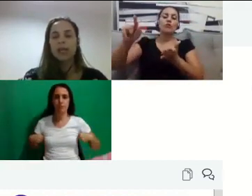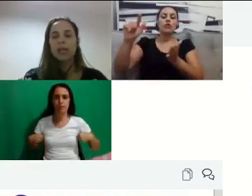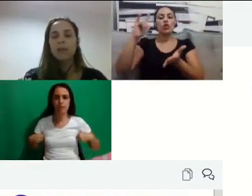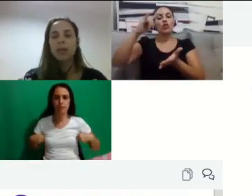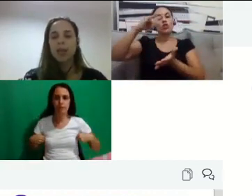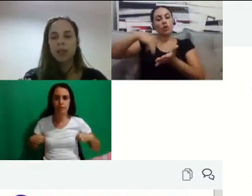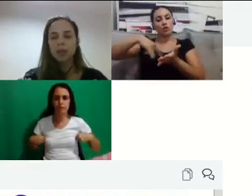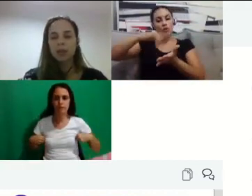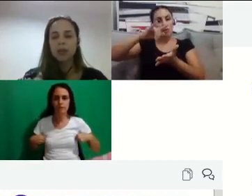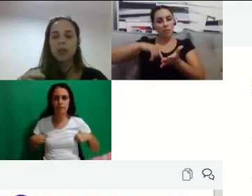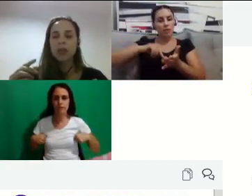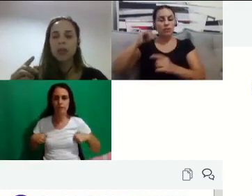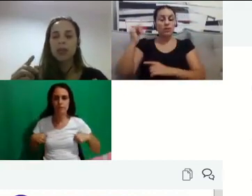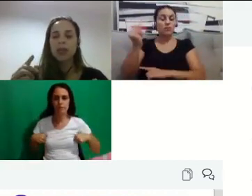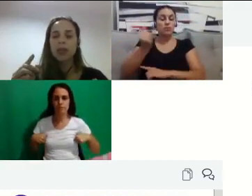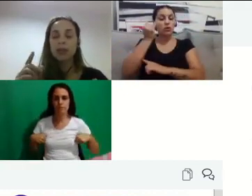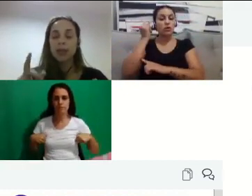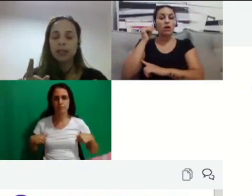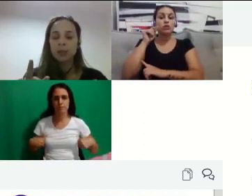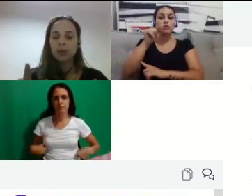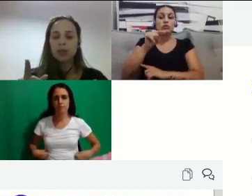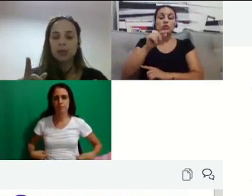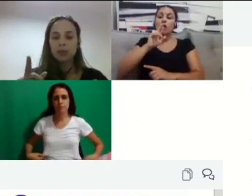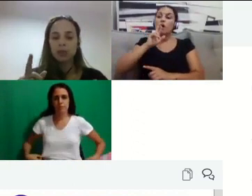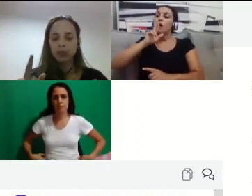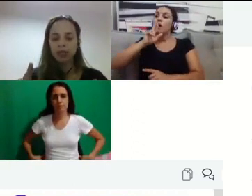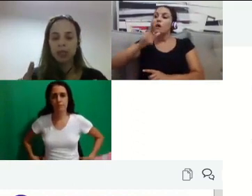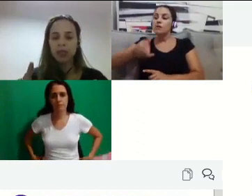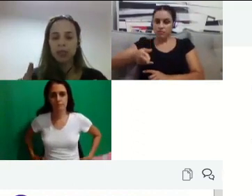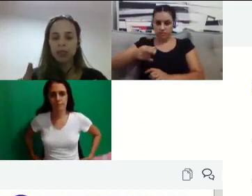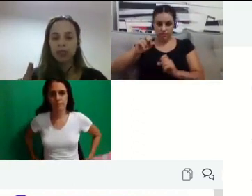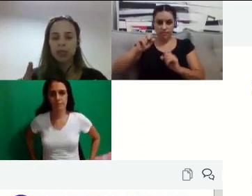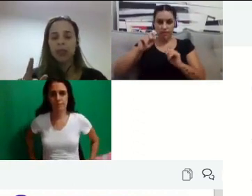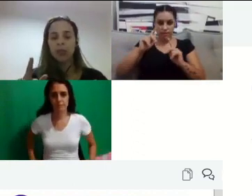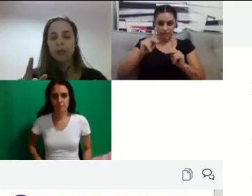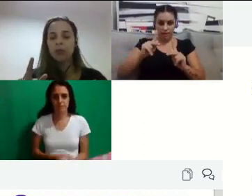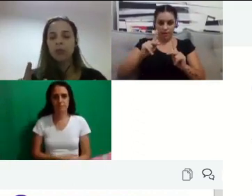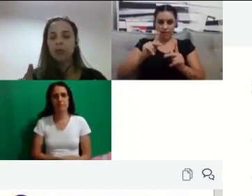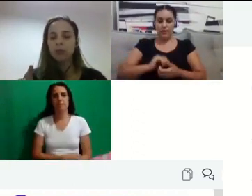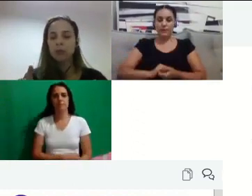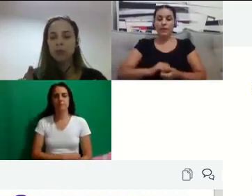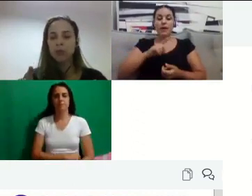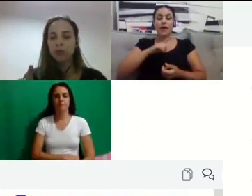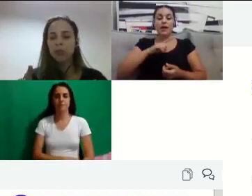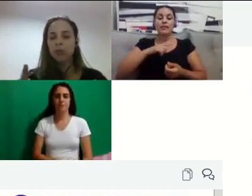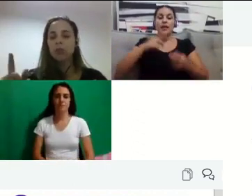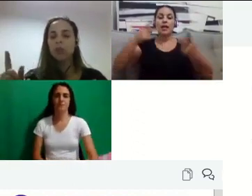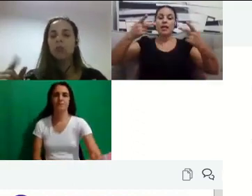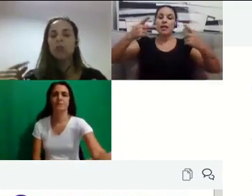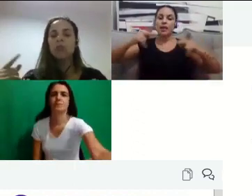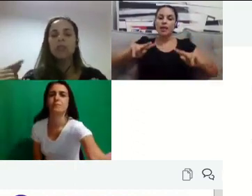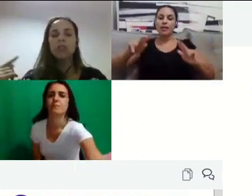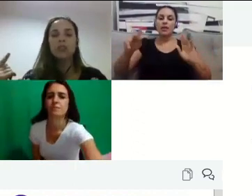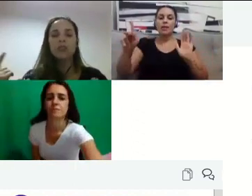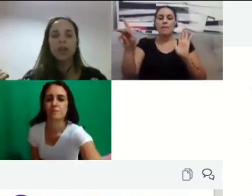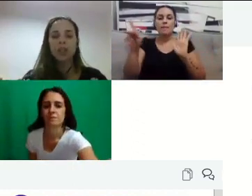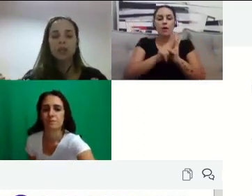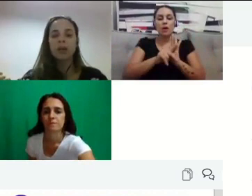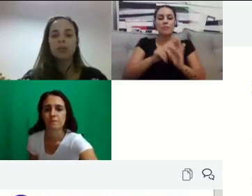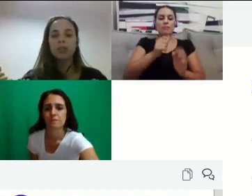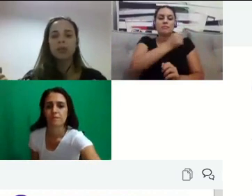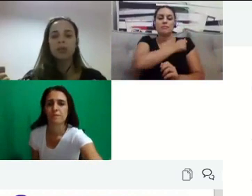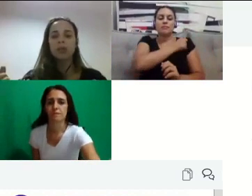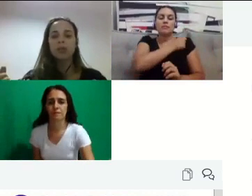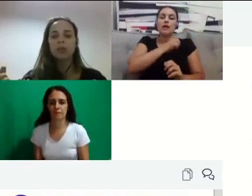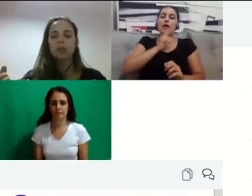preencham. Está disponível um link de questionário para os alunos do primeiro período, e um link diferente